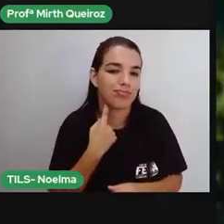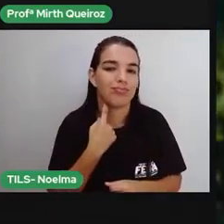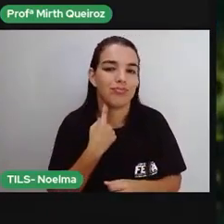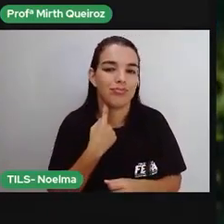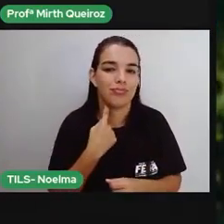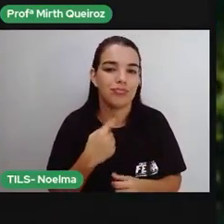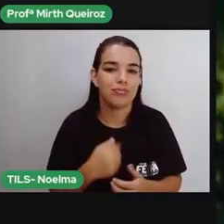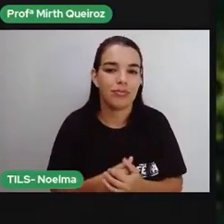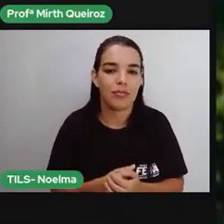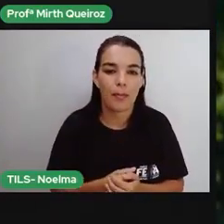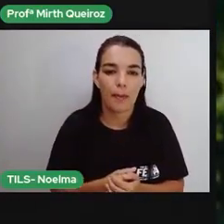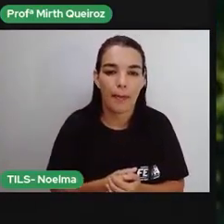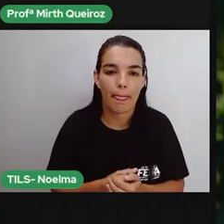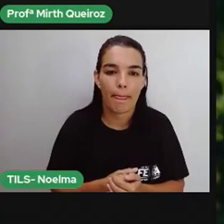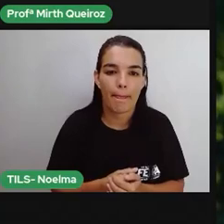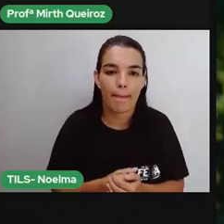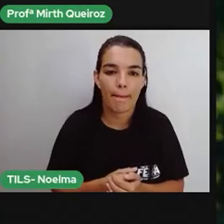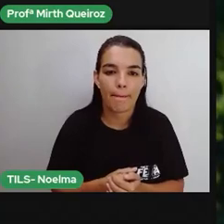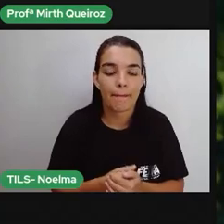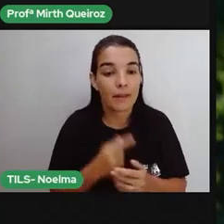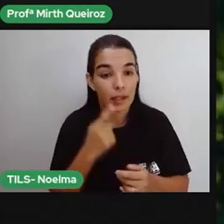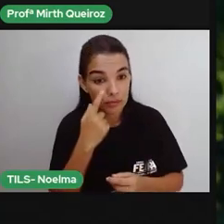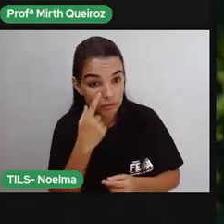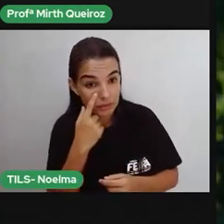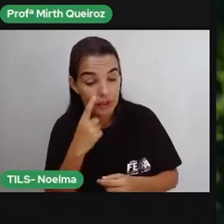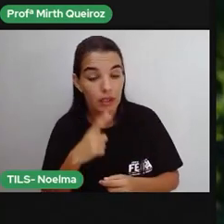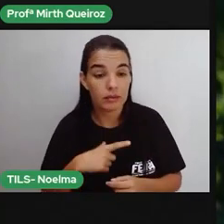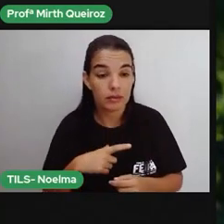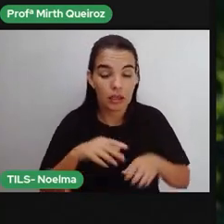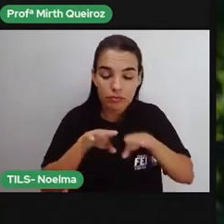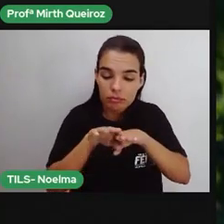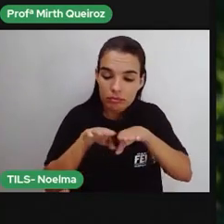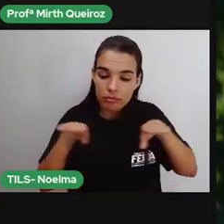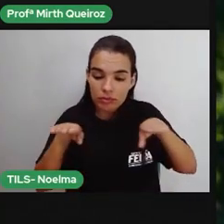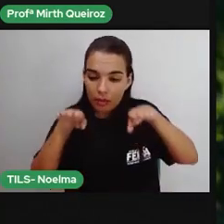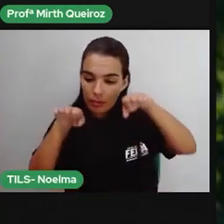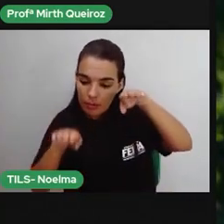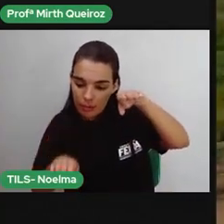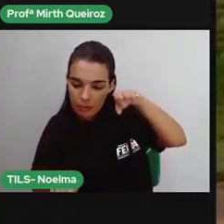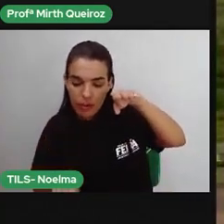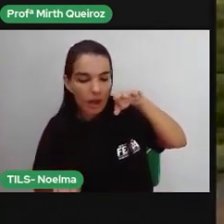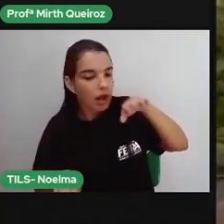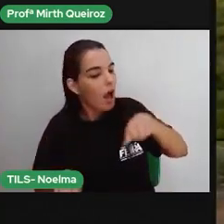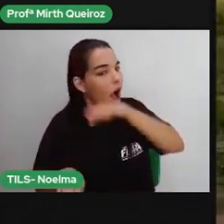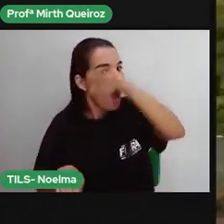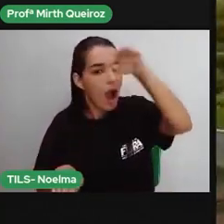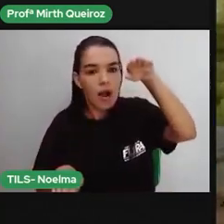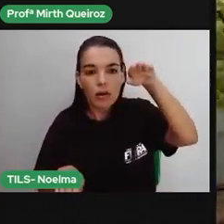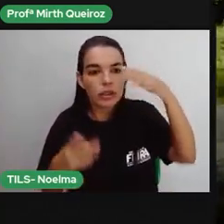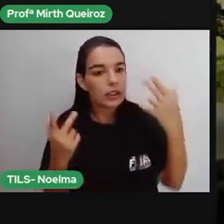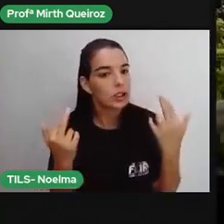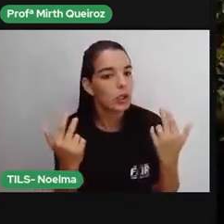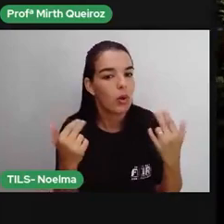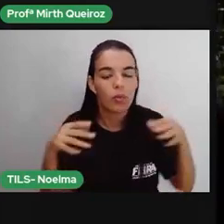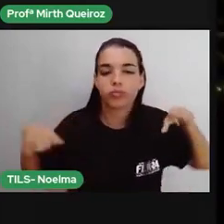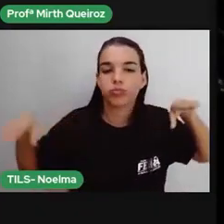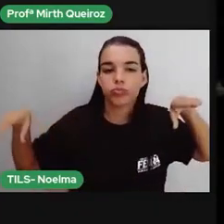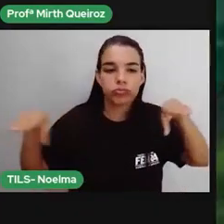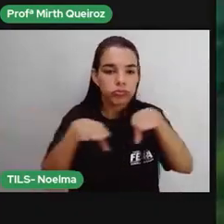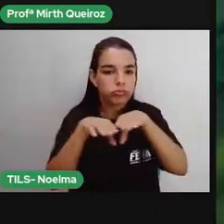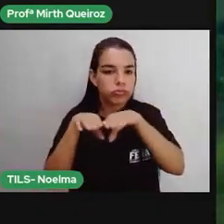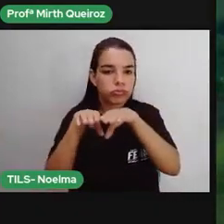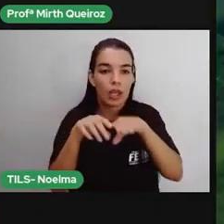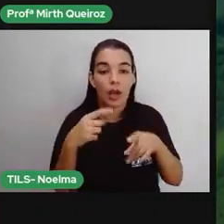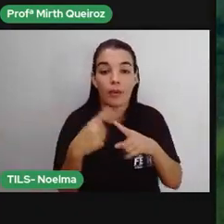Tanto a parte baixa e a parte alta são partes de um mesmo sistema. E toda a água, vamos assim, que